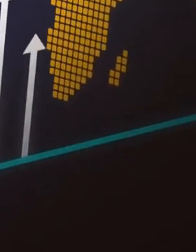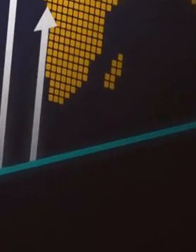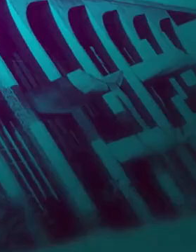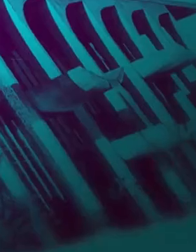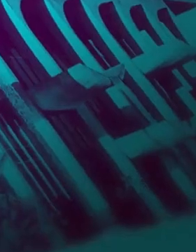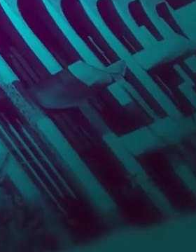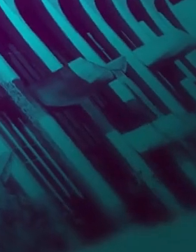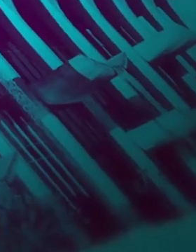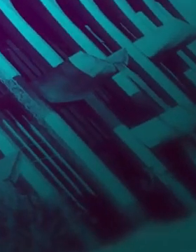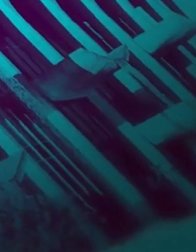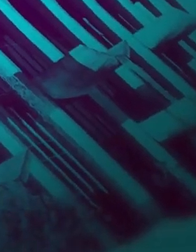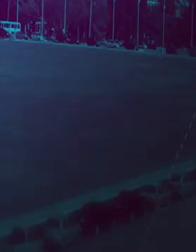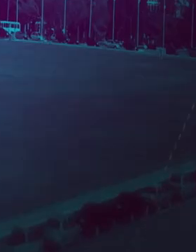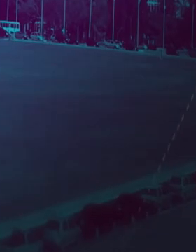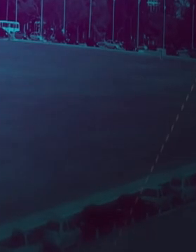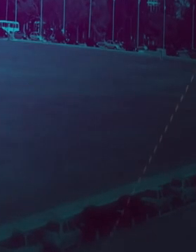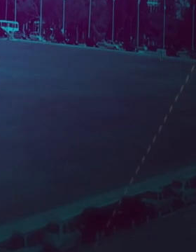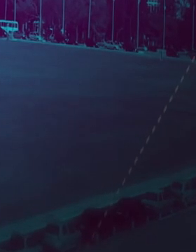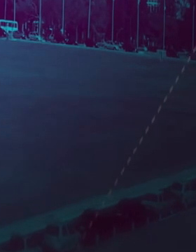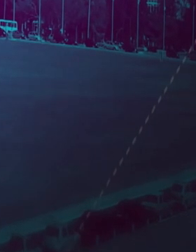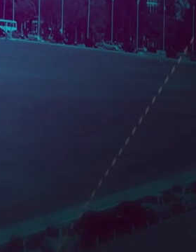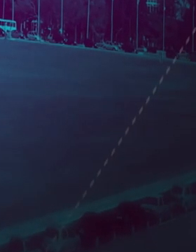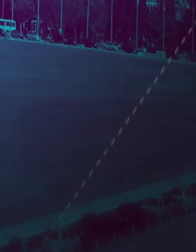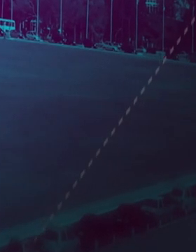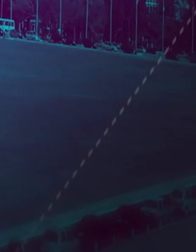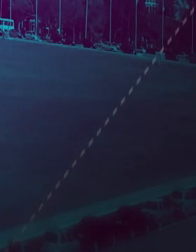Tchau. E aí Legenda Zanotto